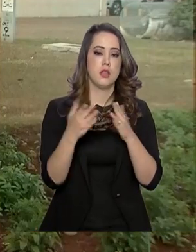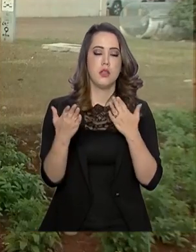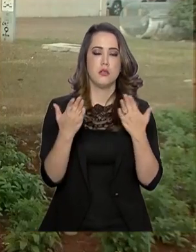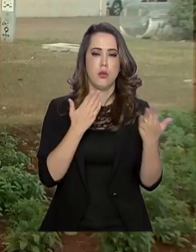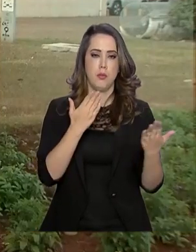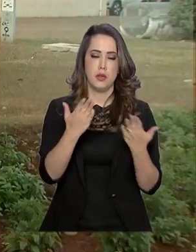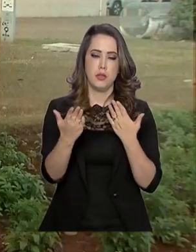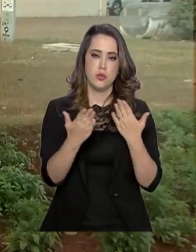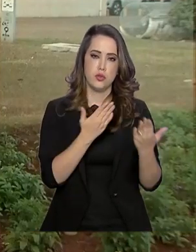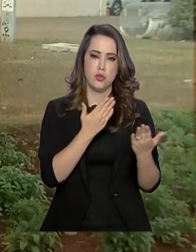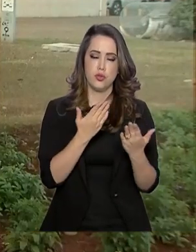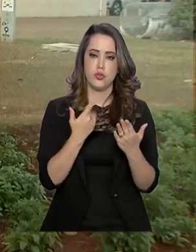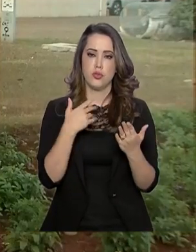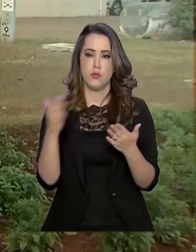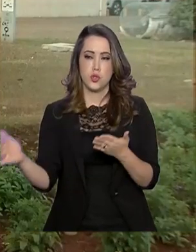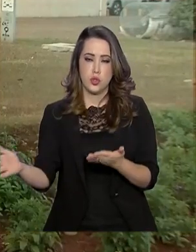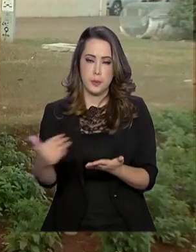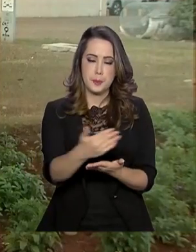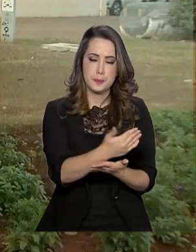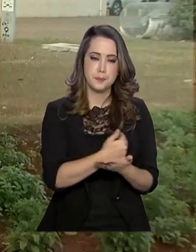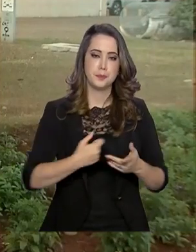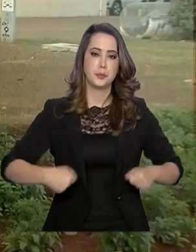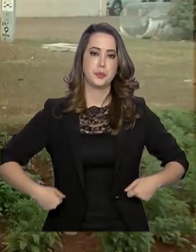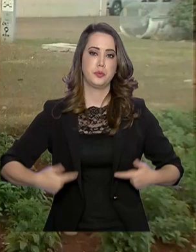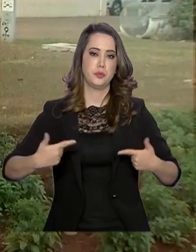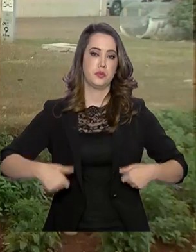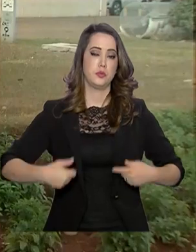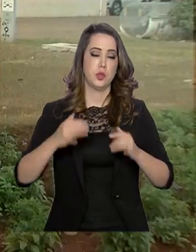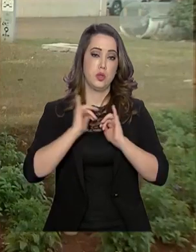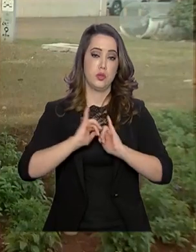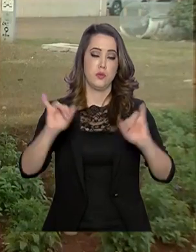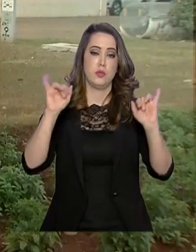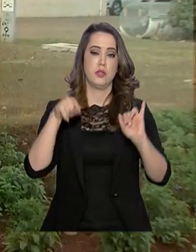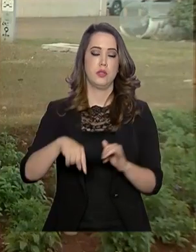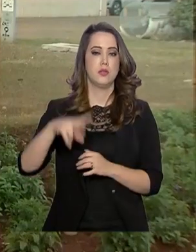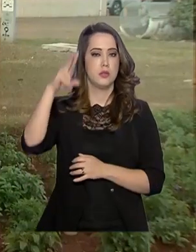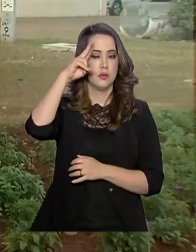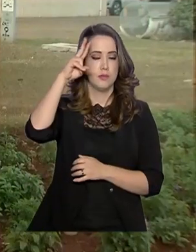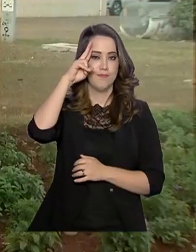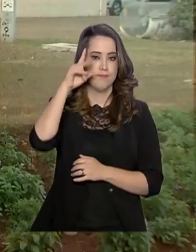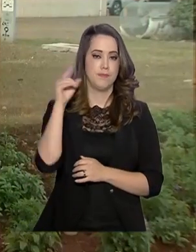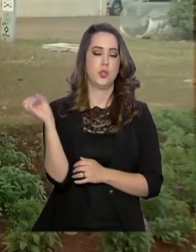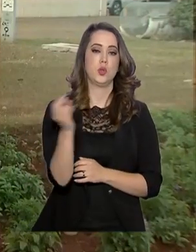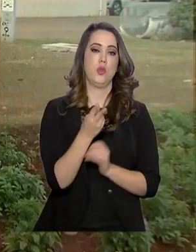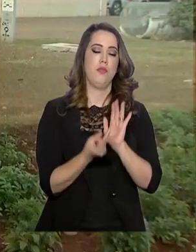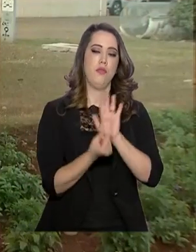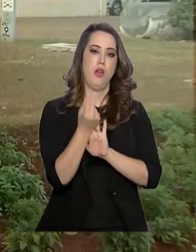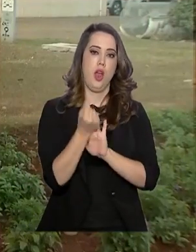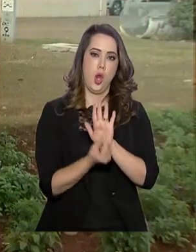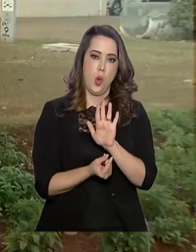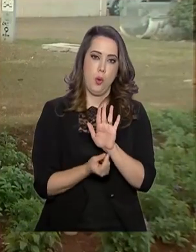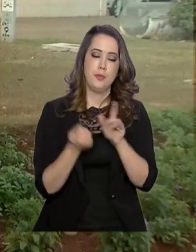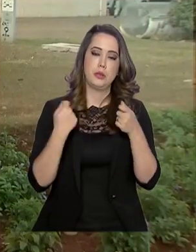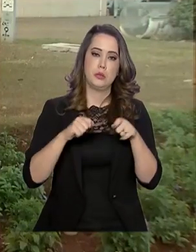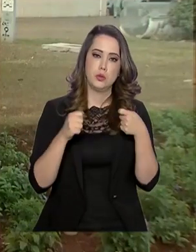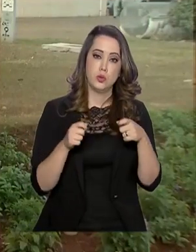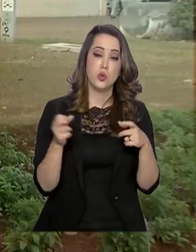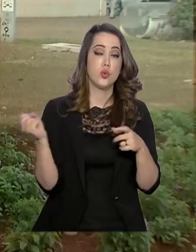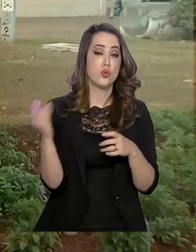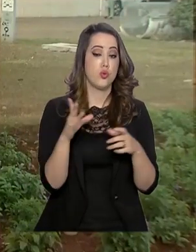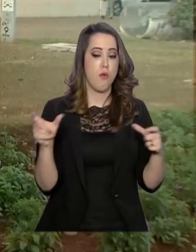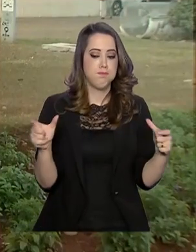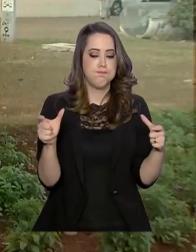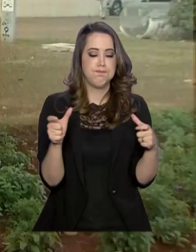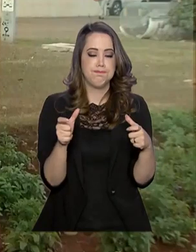e despesas divulgado nesta segunda-feira. Esse novo valor provocou um novo contingenciamento, uma